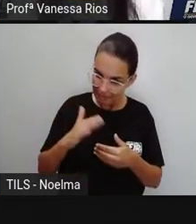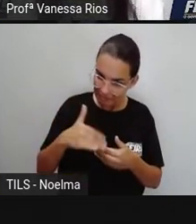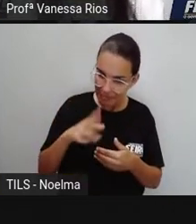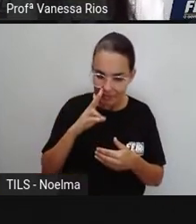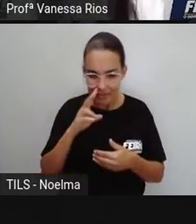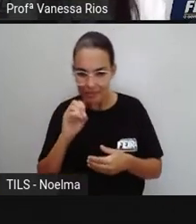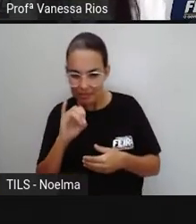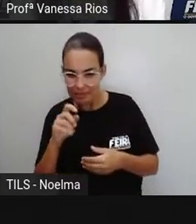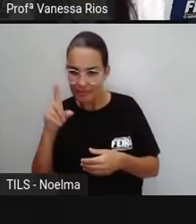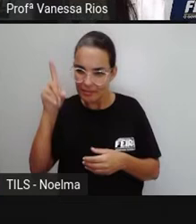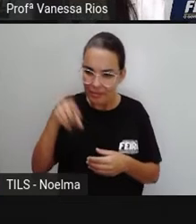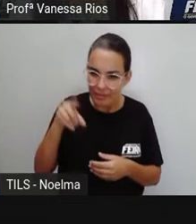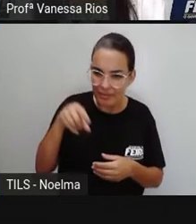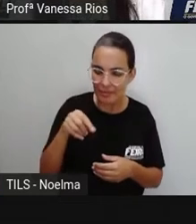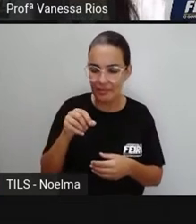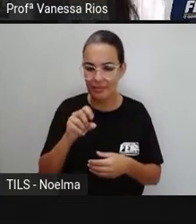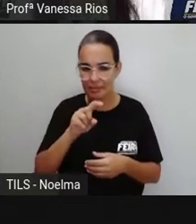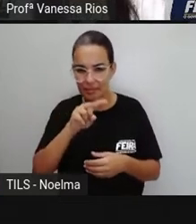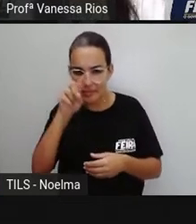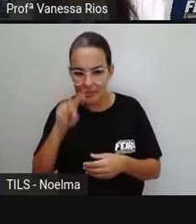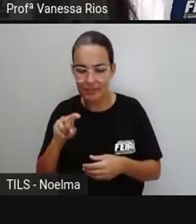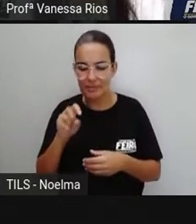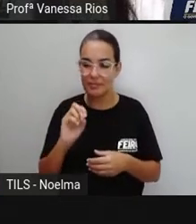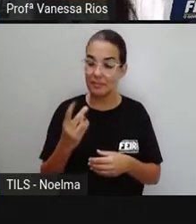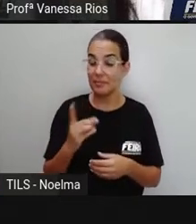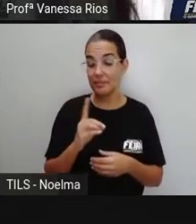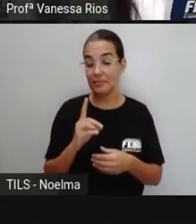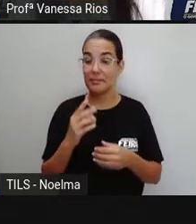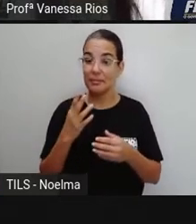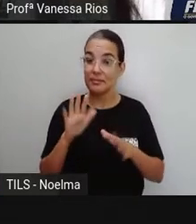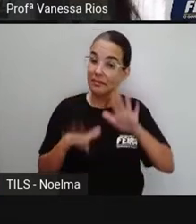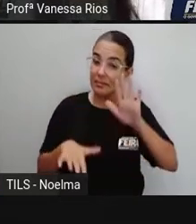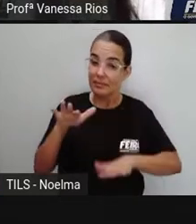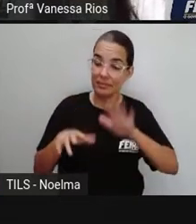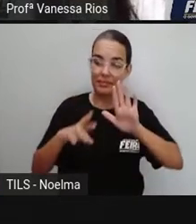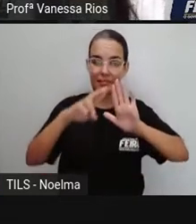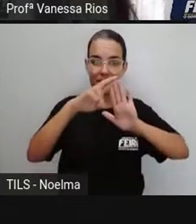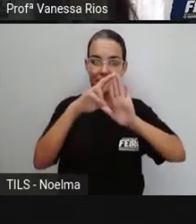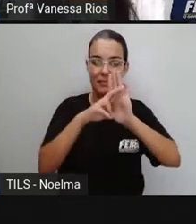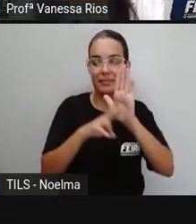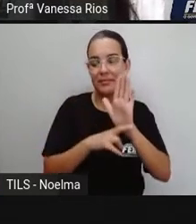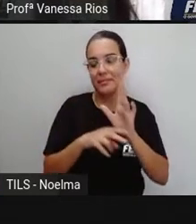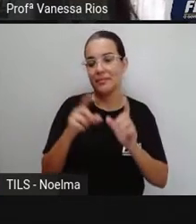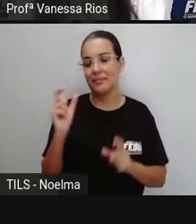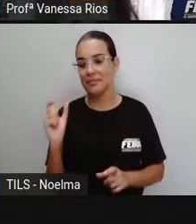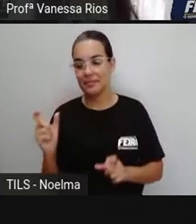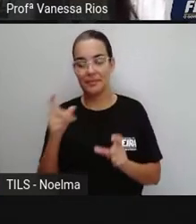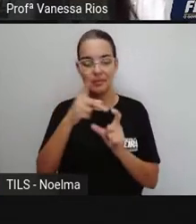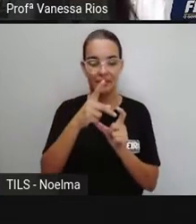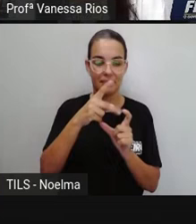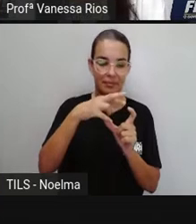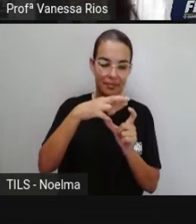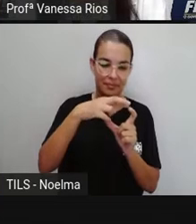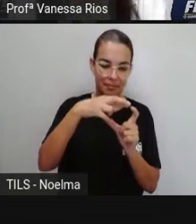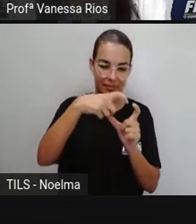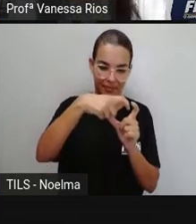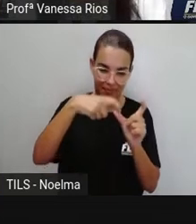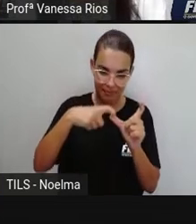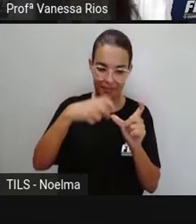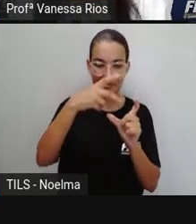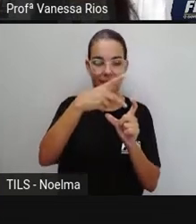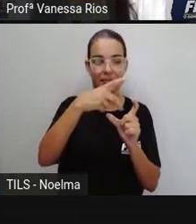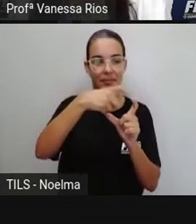ou não, dependendo das regras aí que organizam as palavras oxítonas, as paroxítonas e também